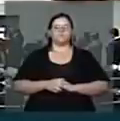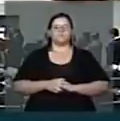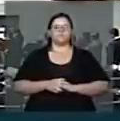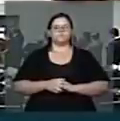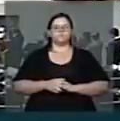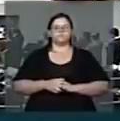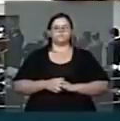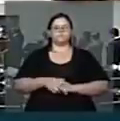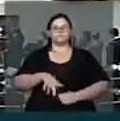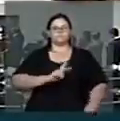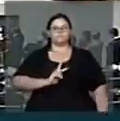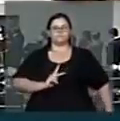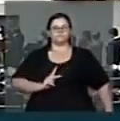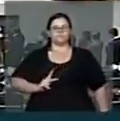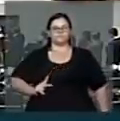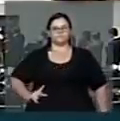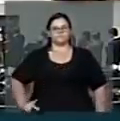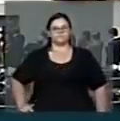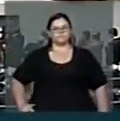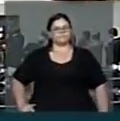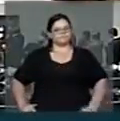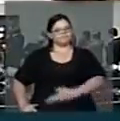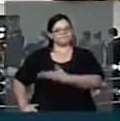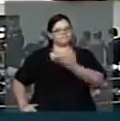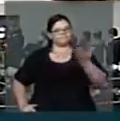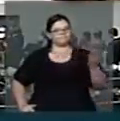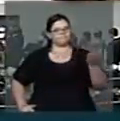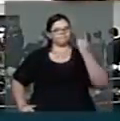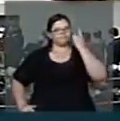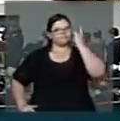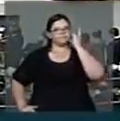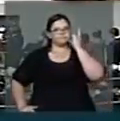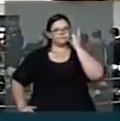Senhor presidente, senhoras e senhores parlamentares.